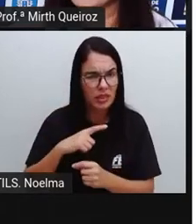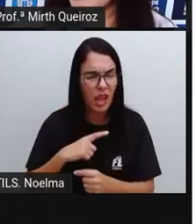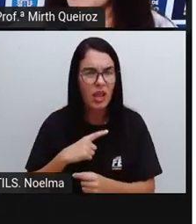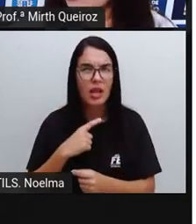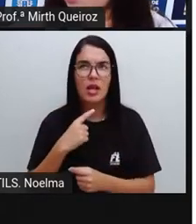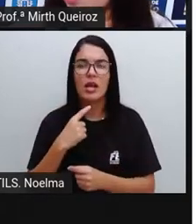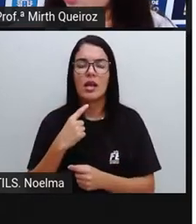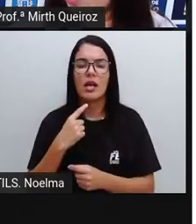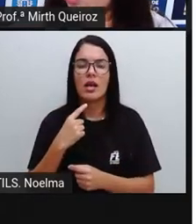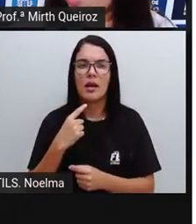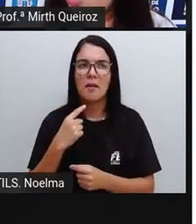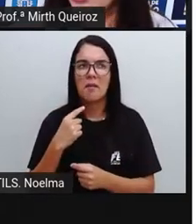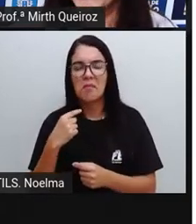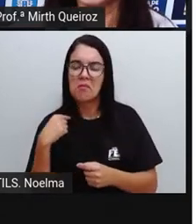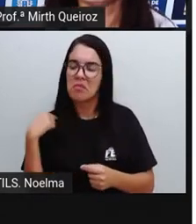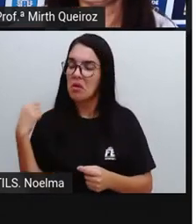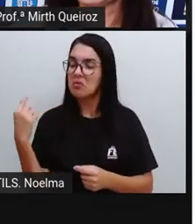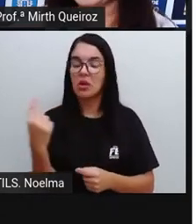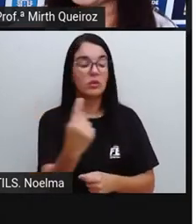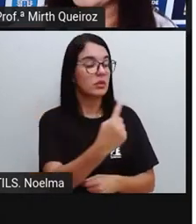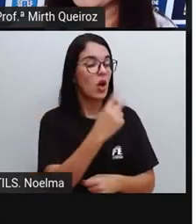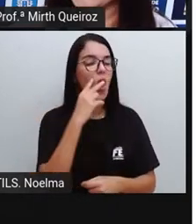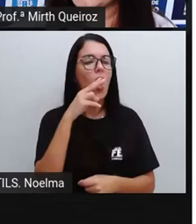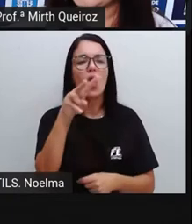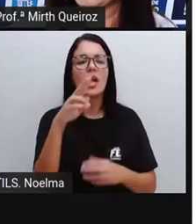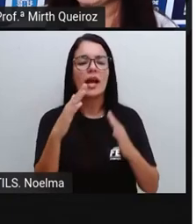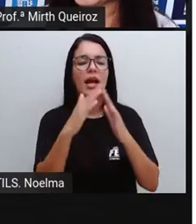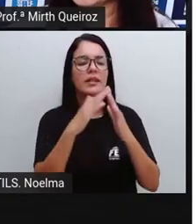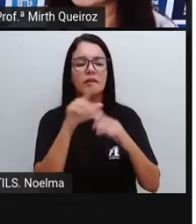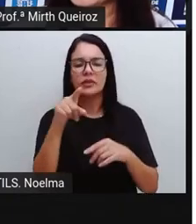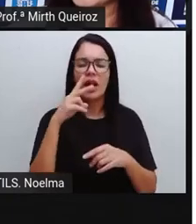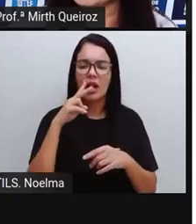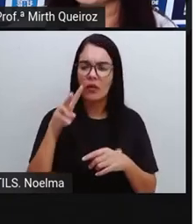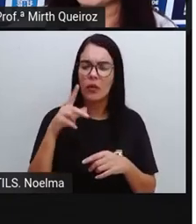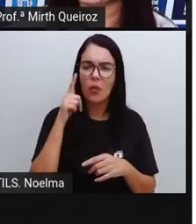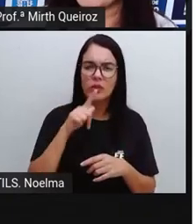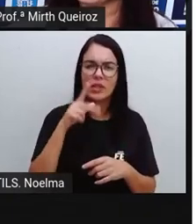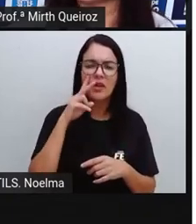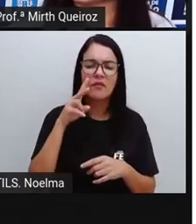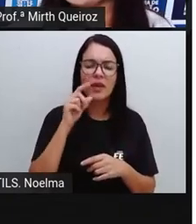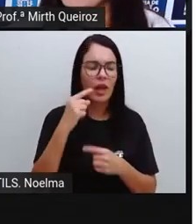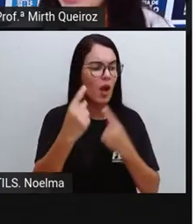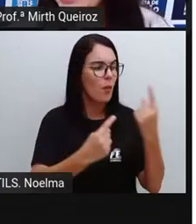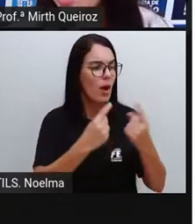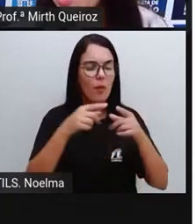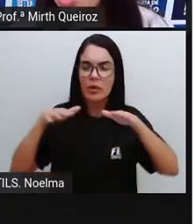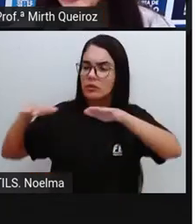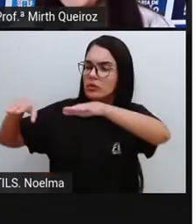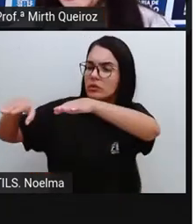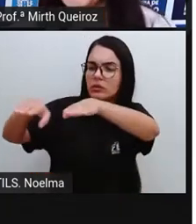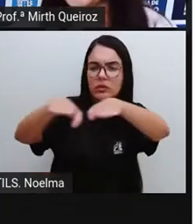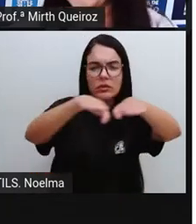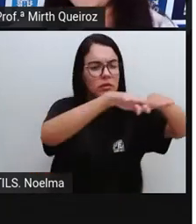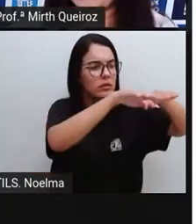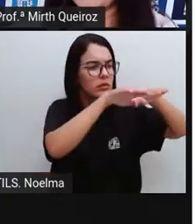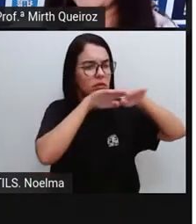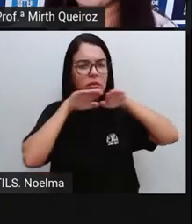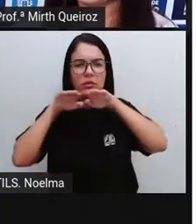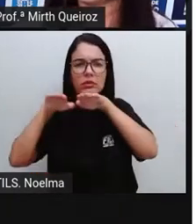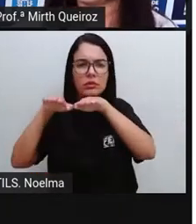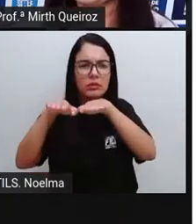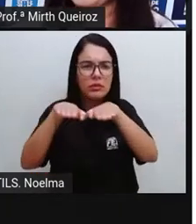simétrico ao nosso redor? Olha aí na casa de vocês, vocês conseguem observar algo simétrico? Nós já